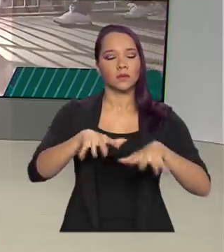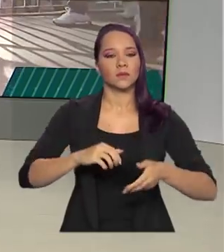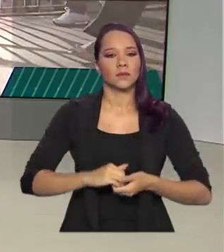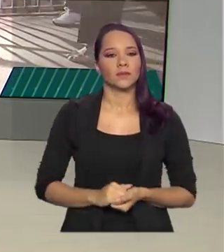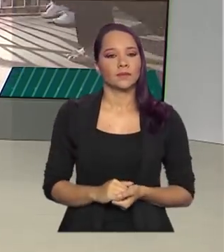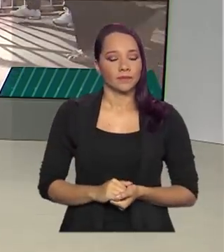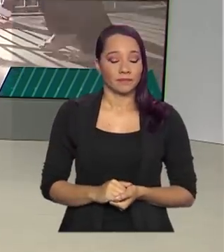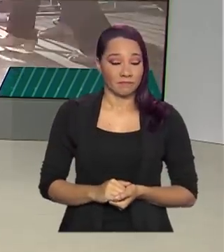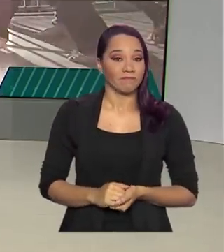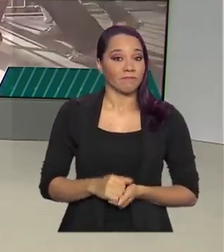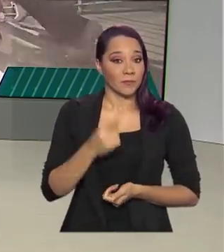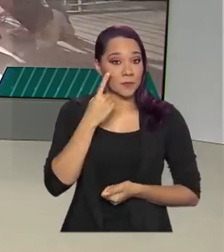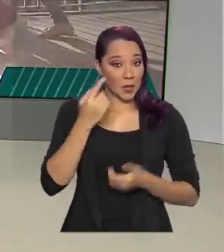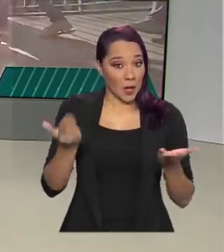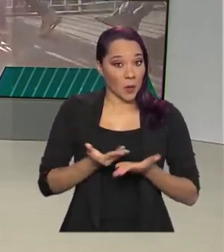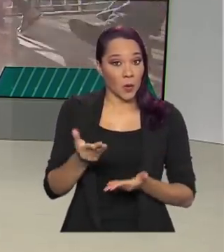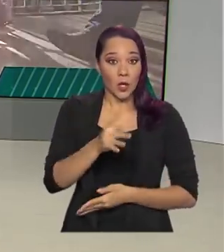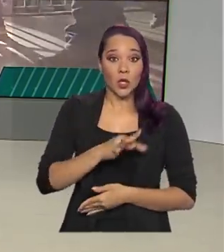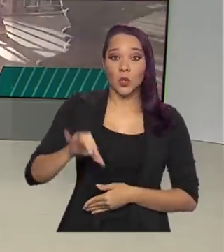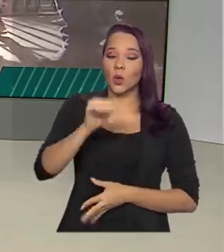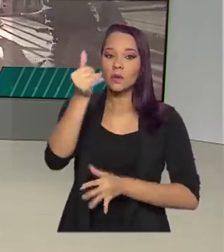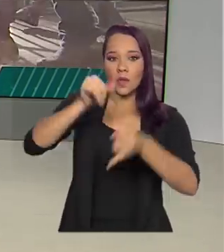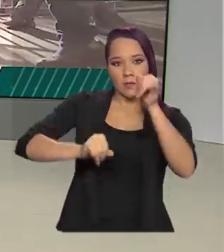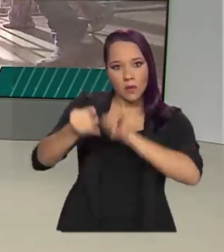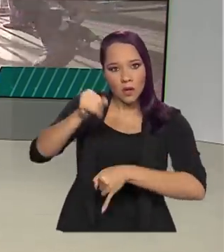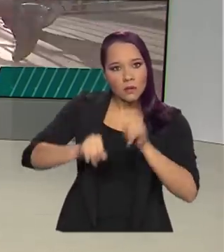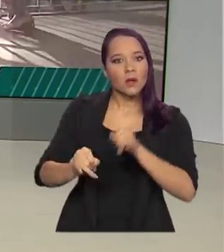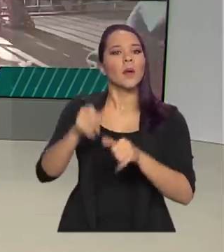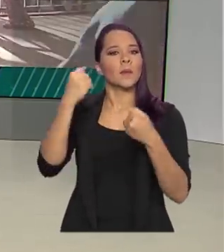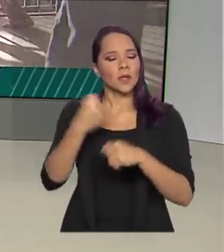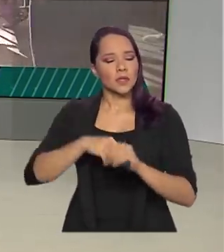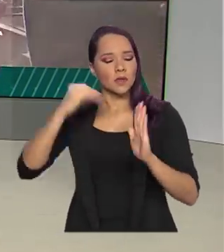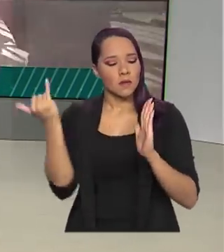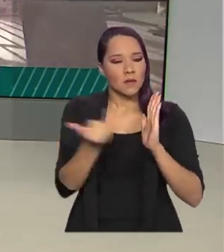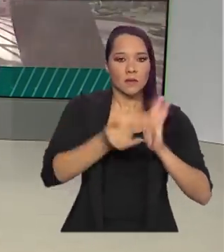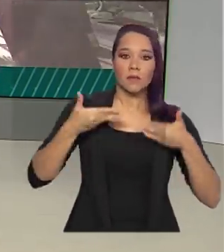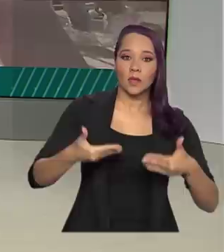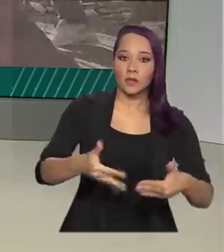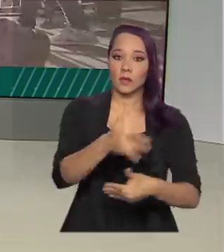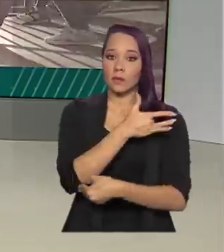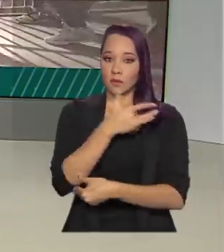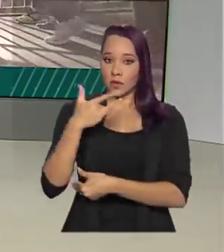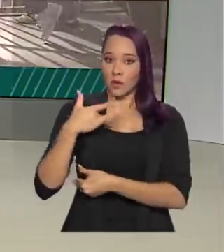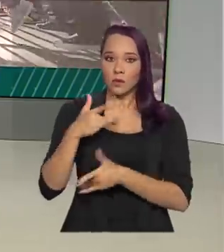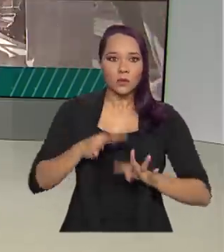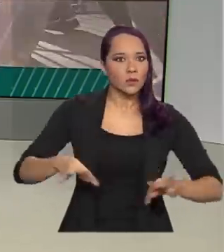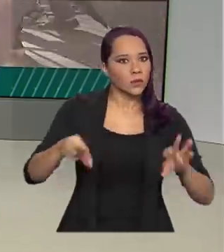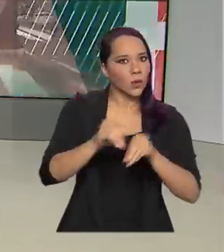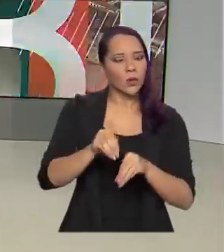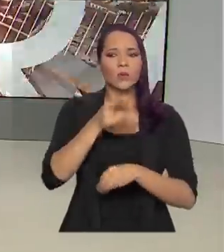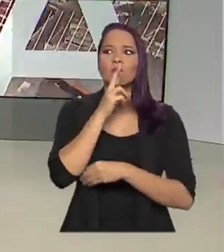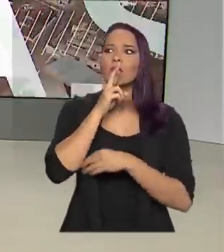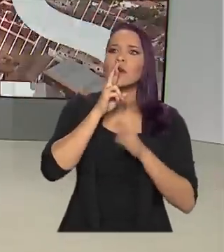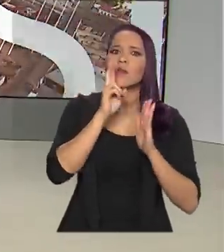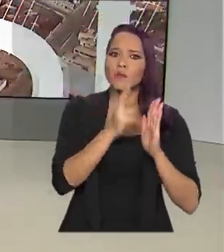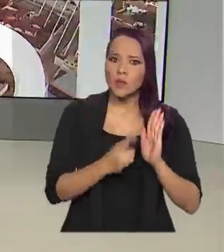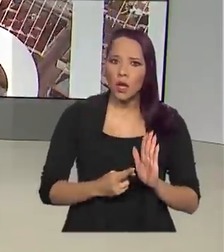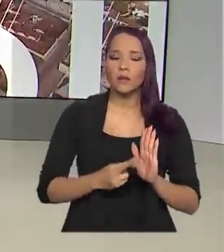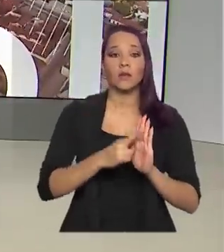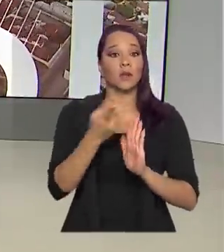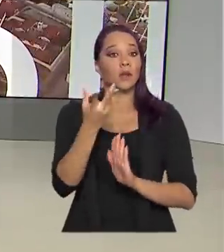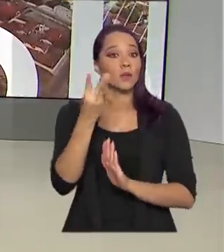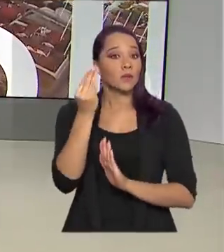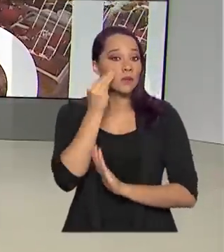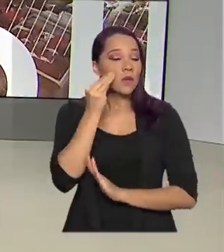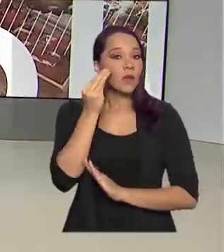E olha, a partir de agora, todos os laboratórios devem notificar o Ministério da Saúde sobre todos os resultados dos testes